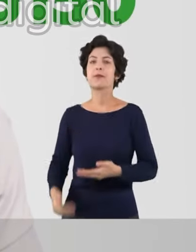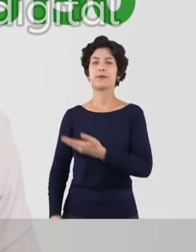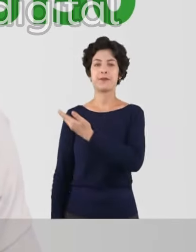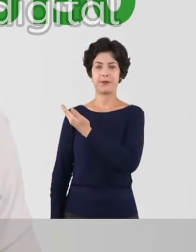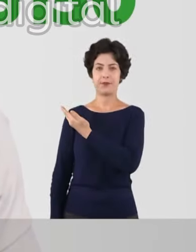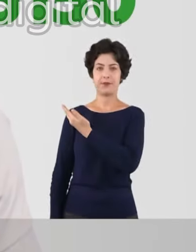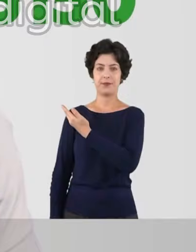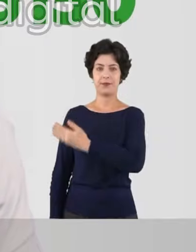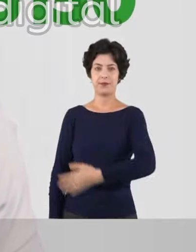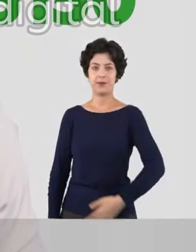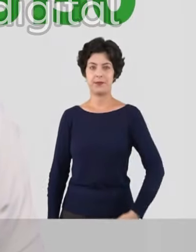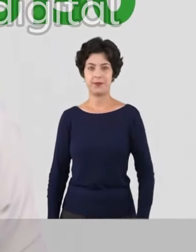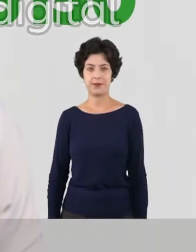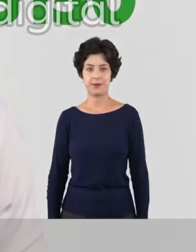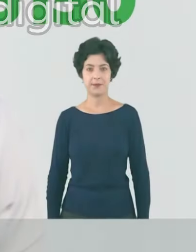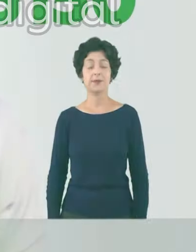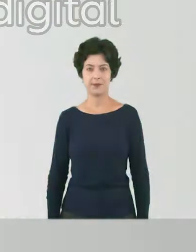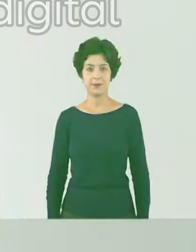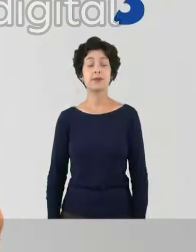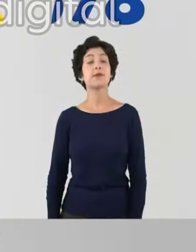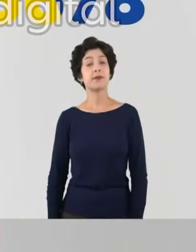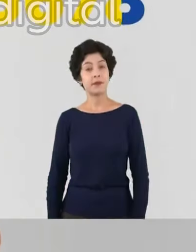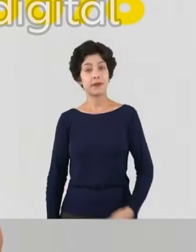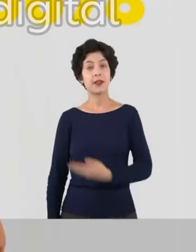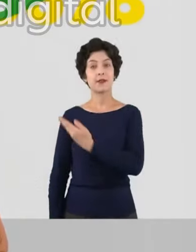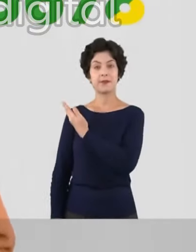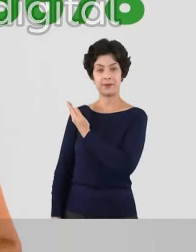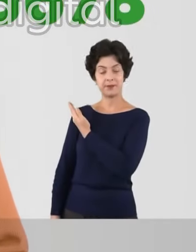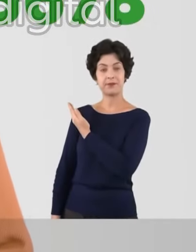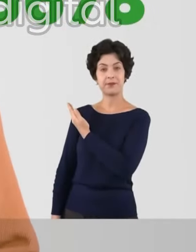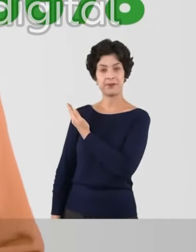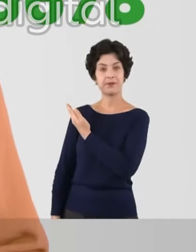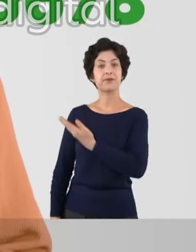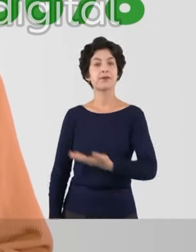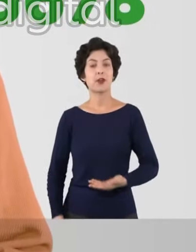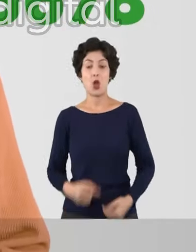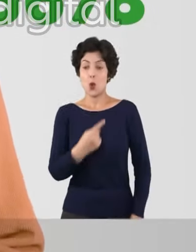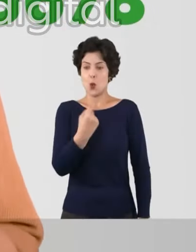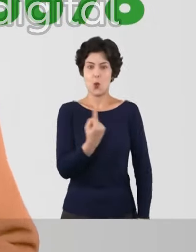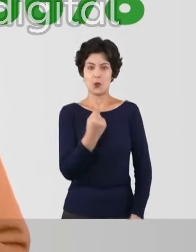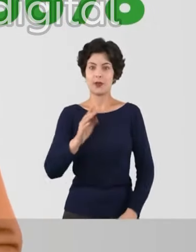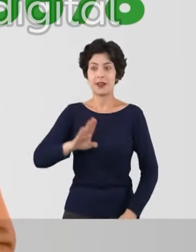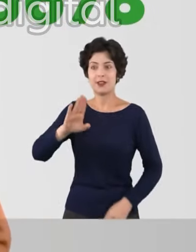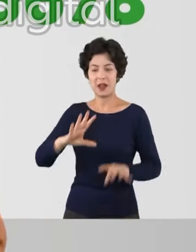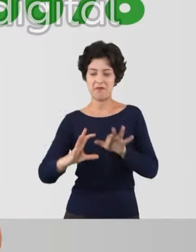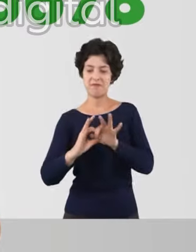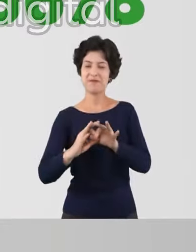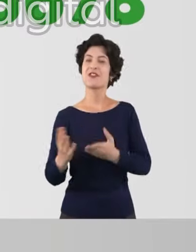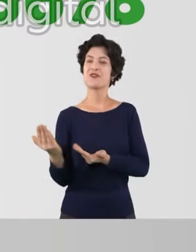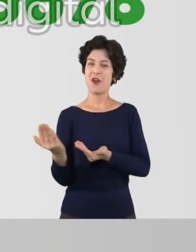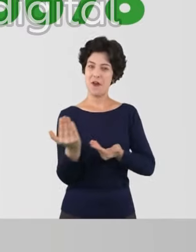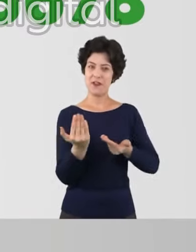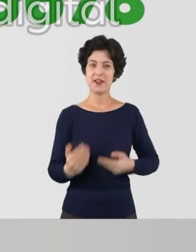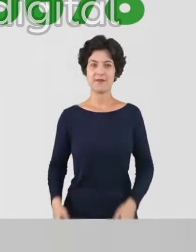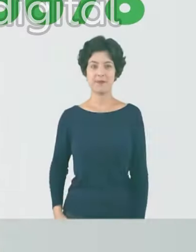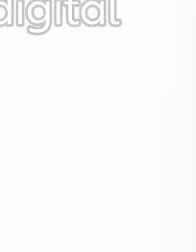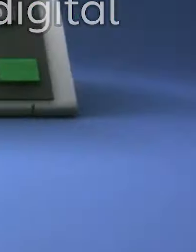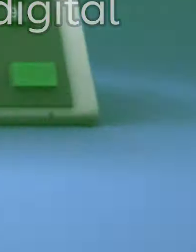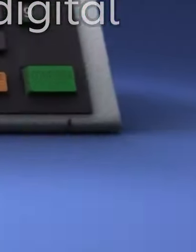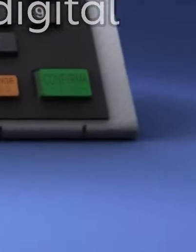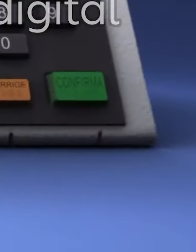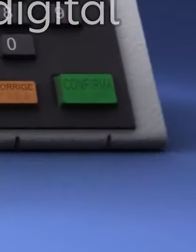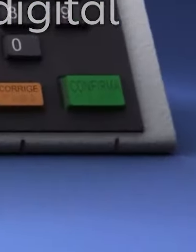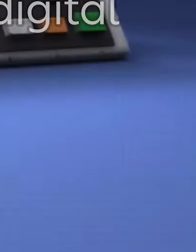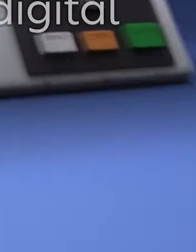Paulo. Alexandre Pires, 15 e 15 e 0. Sou Ramírez Lopes, 15, 6, 7, 8. Único candidato fechado com as juventudes.